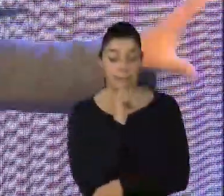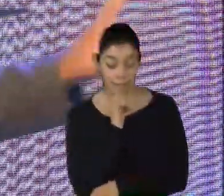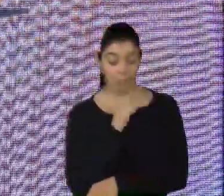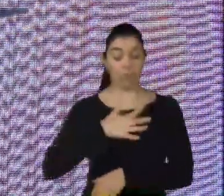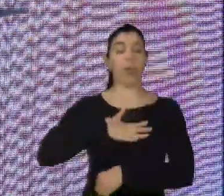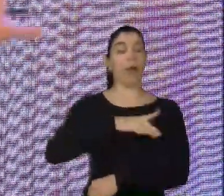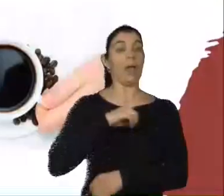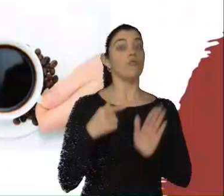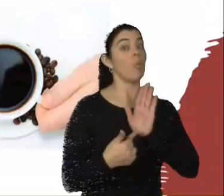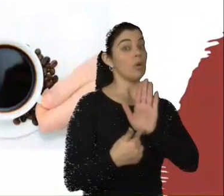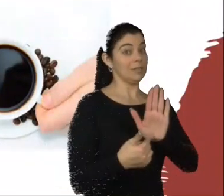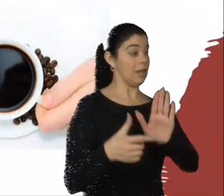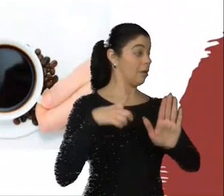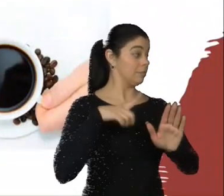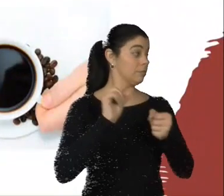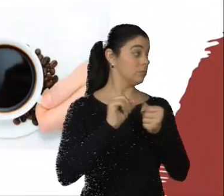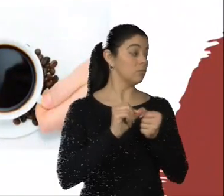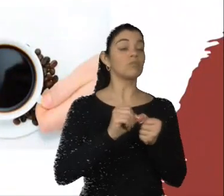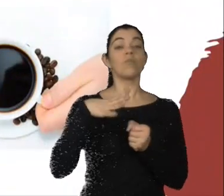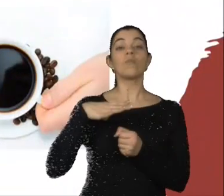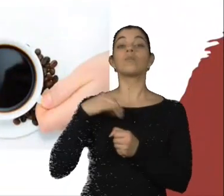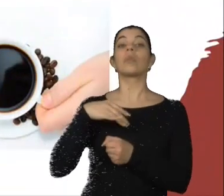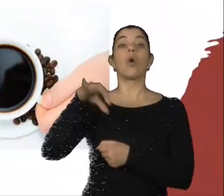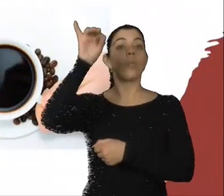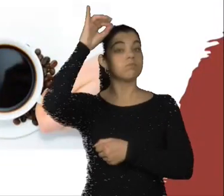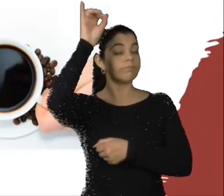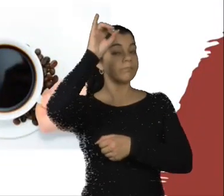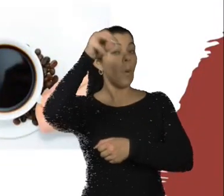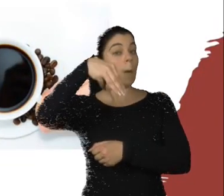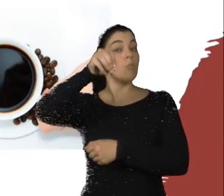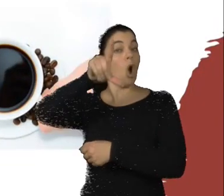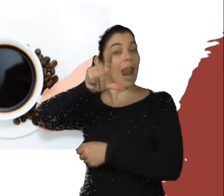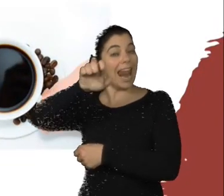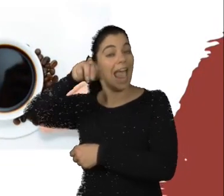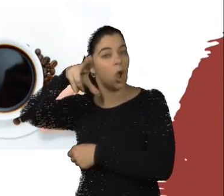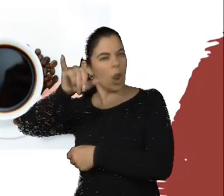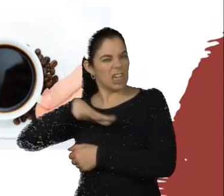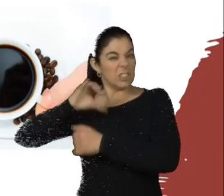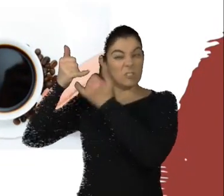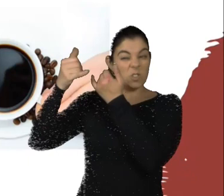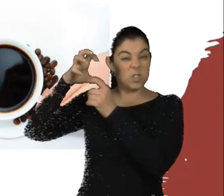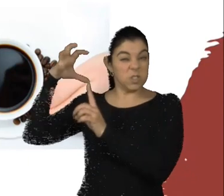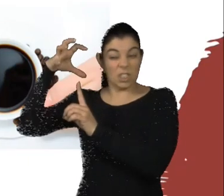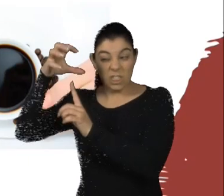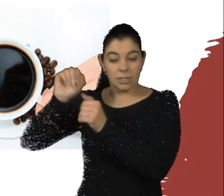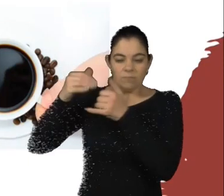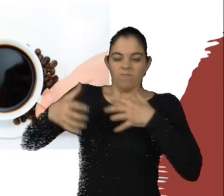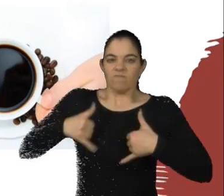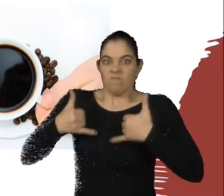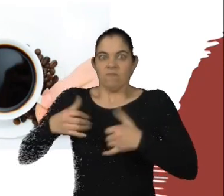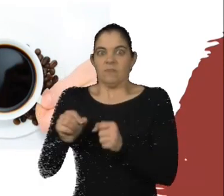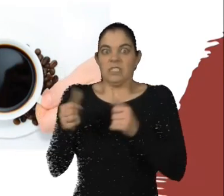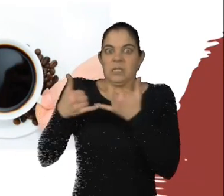nessa lâmina que eu mostro uma molécula do metilfenidato, que é um psicoestimulante, e uma xícara de café, fazendo uma